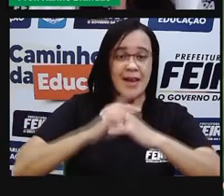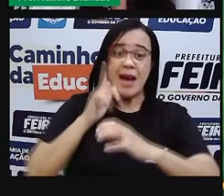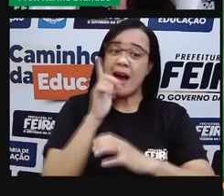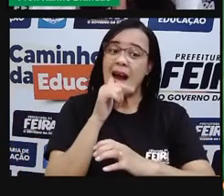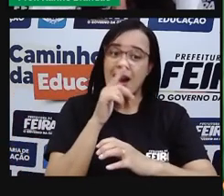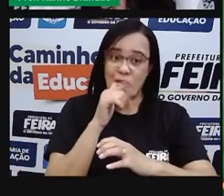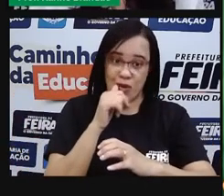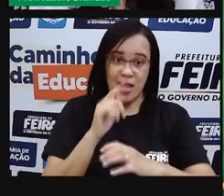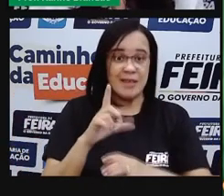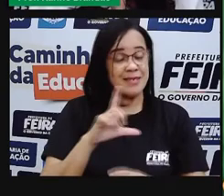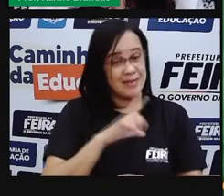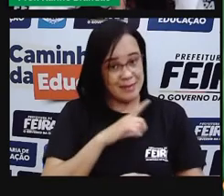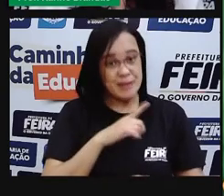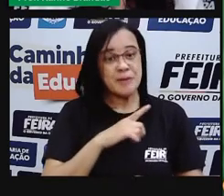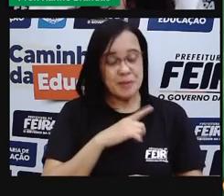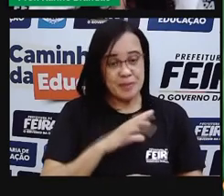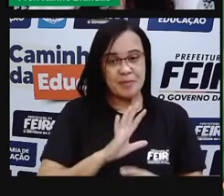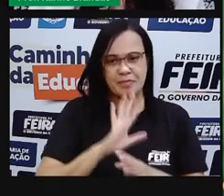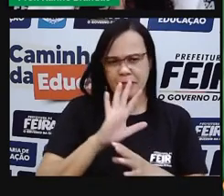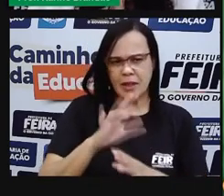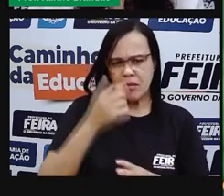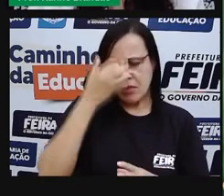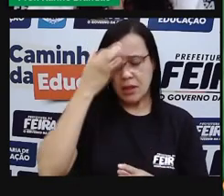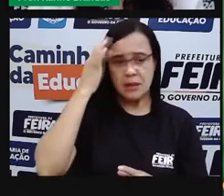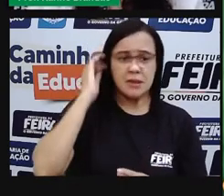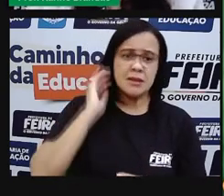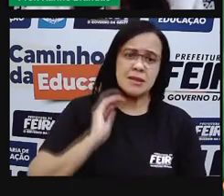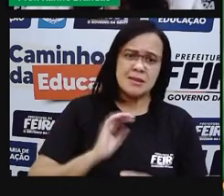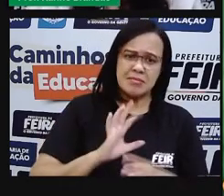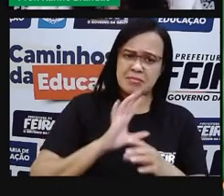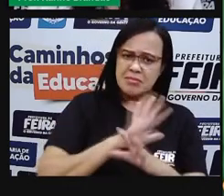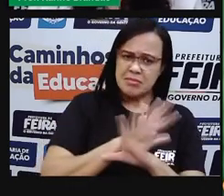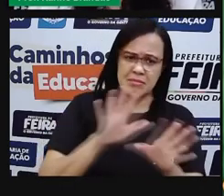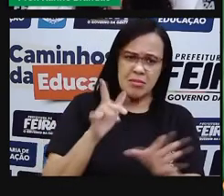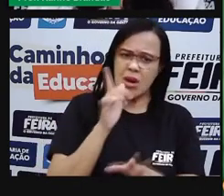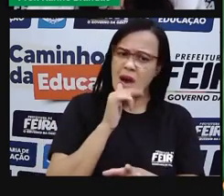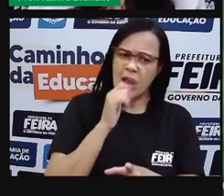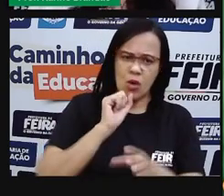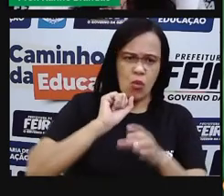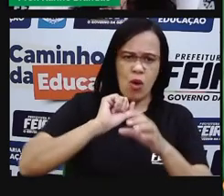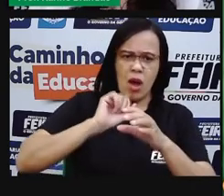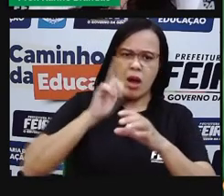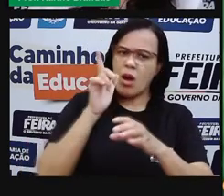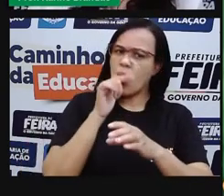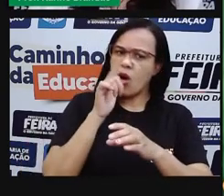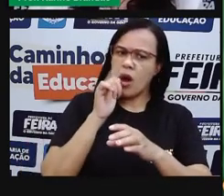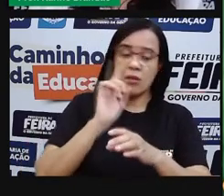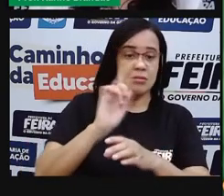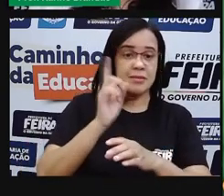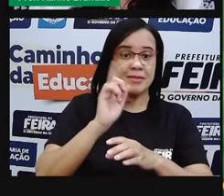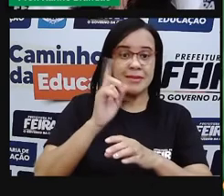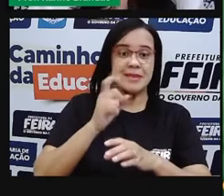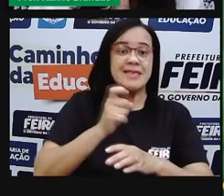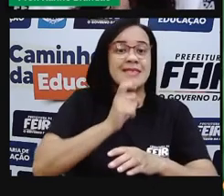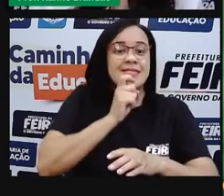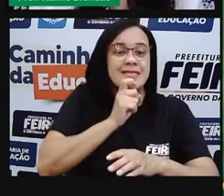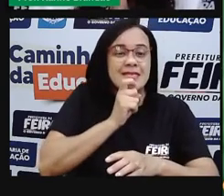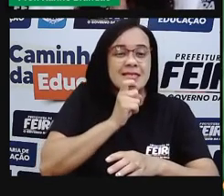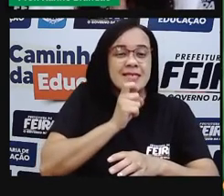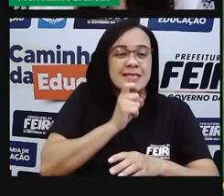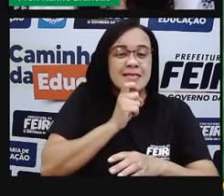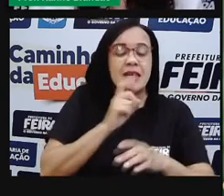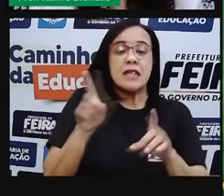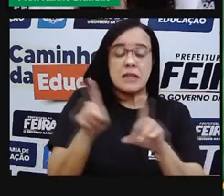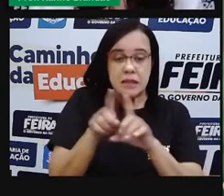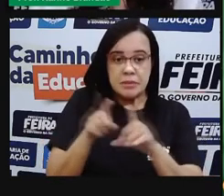está só... Não estamos pensando aqui só na água líquida, mas água também sólida e